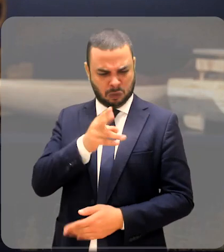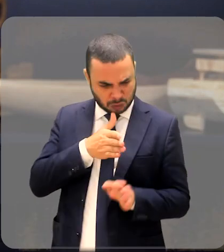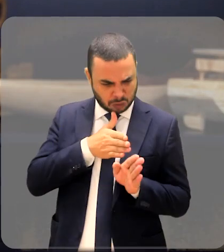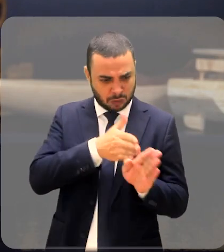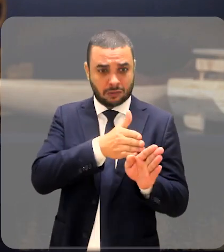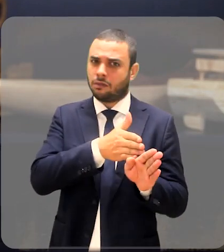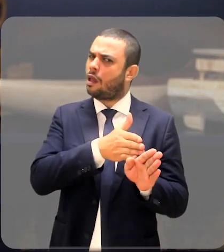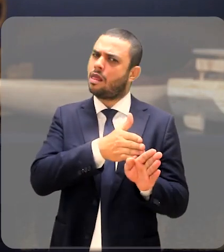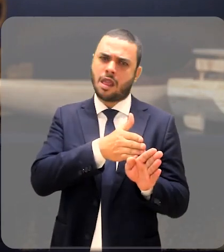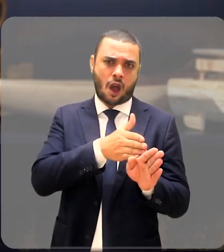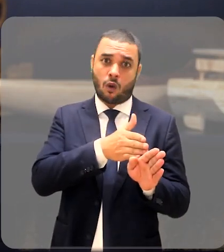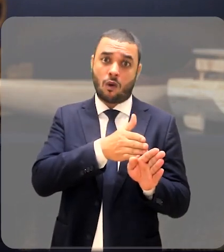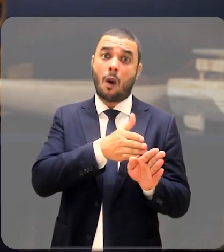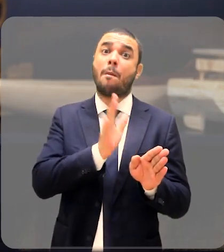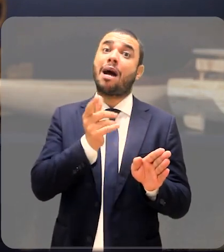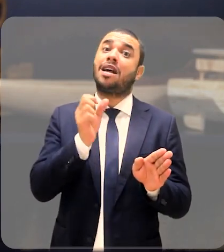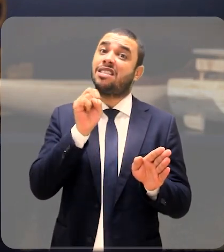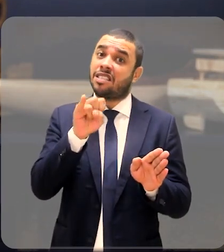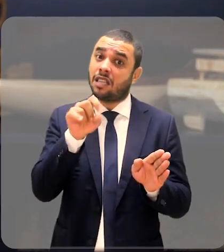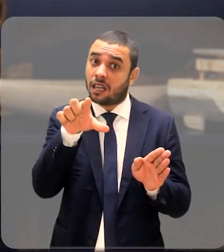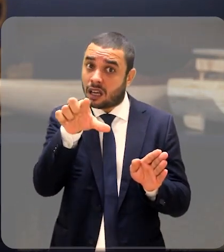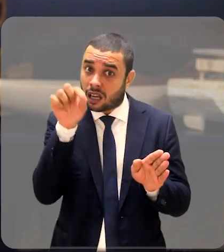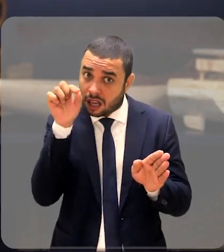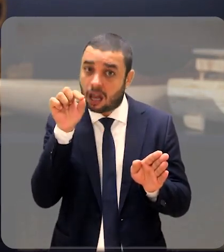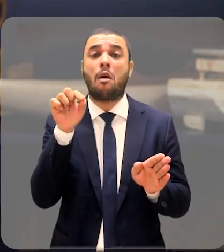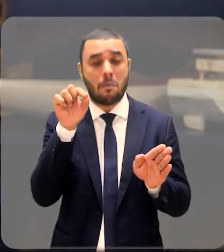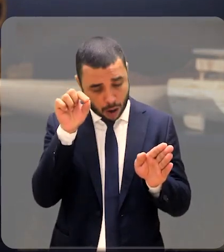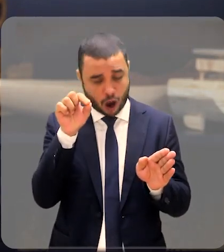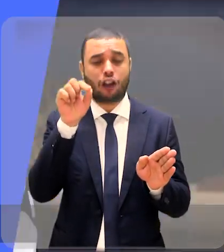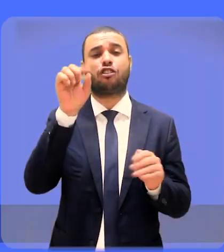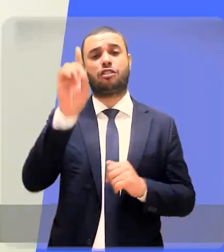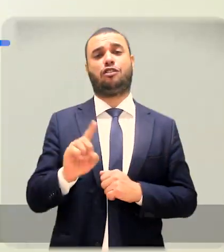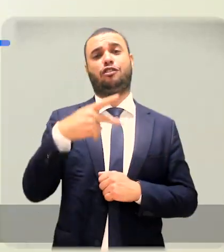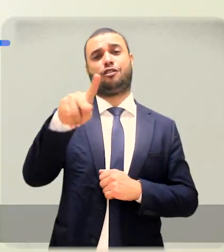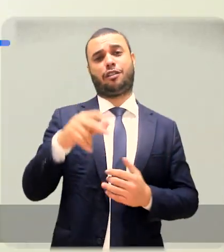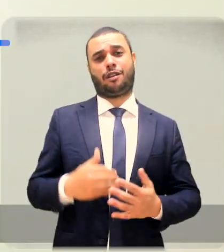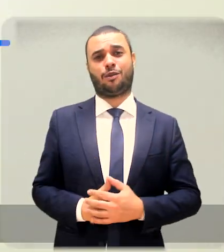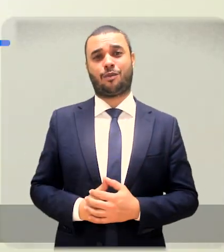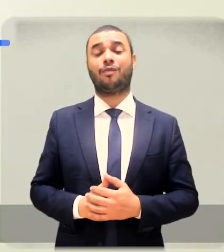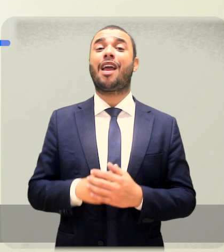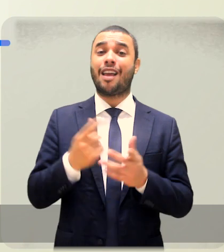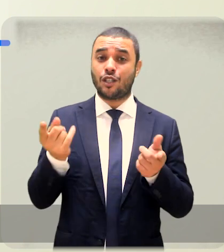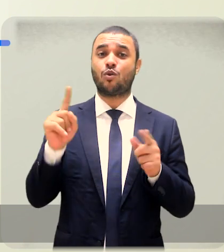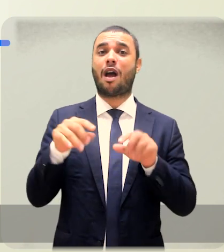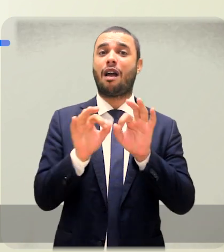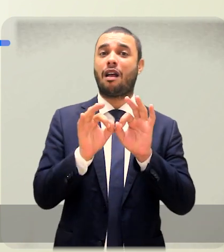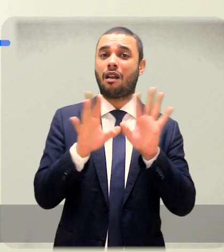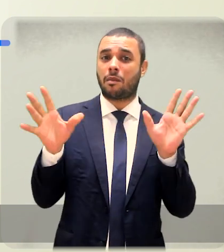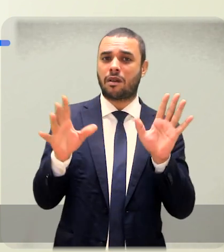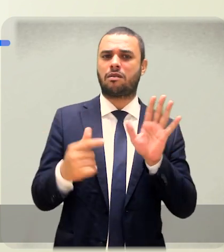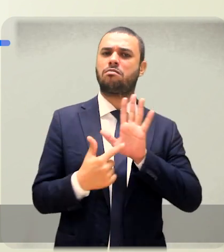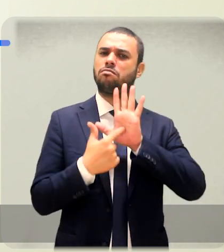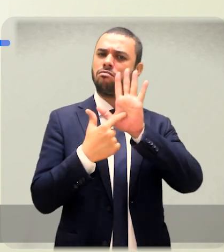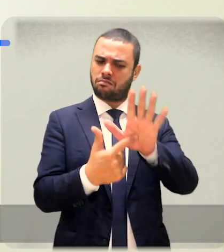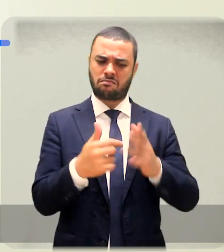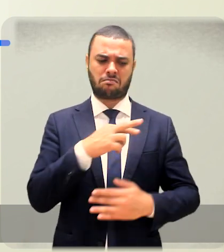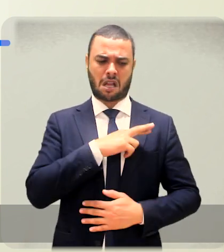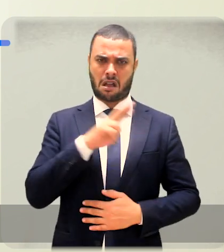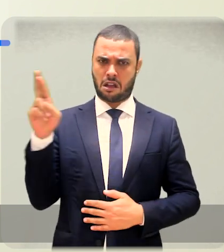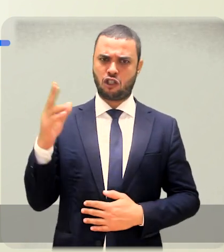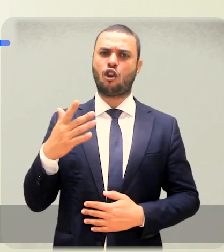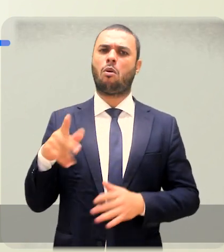se optar ter por uma, pode escolher a que quiser. E isso inclui a liberdade de manifestar sua